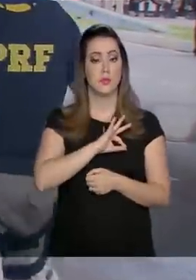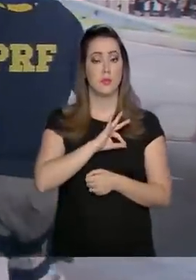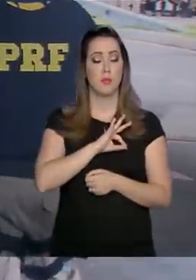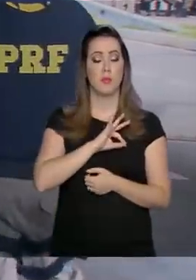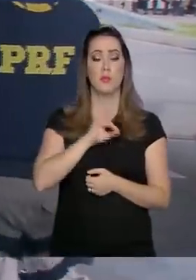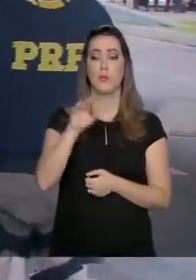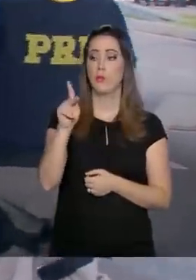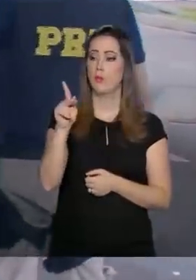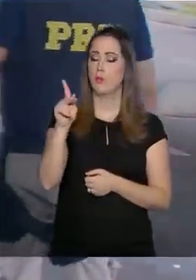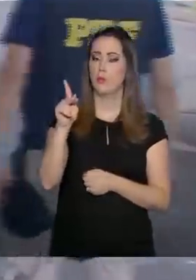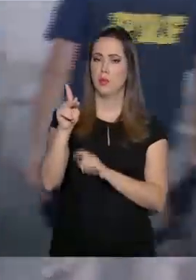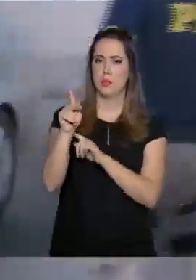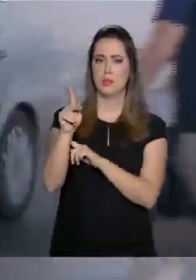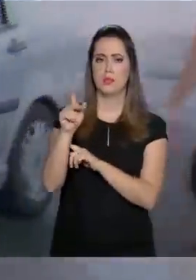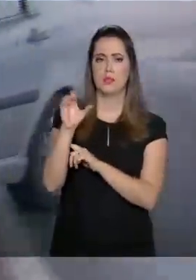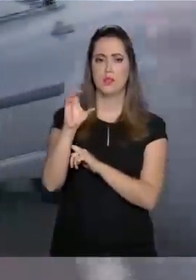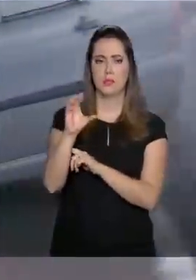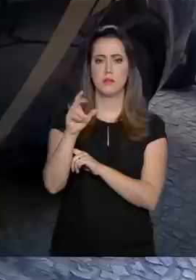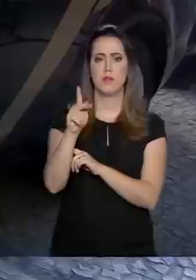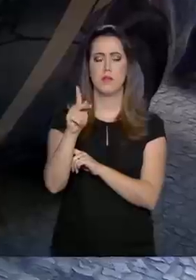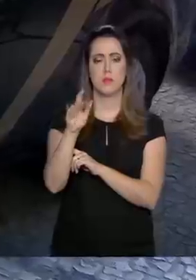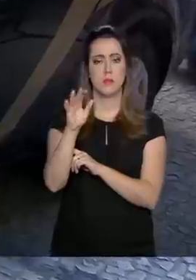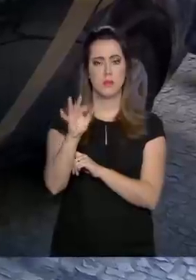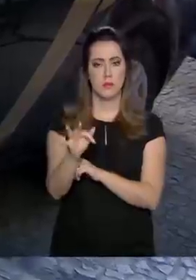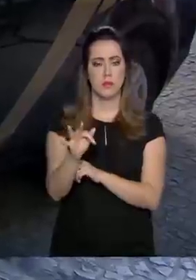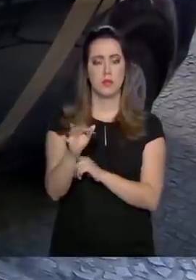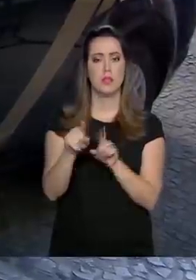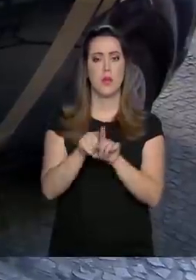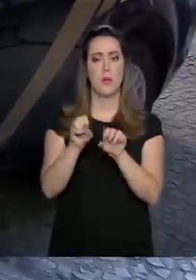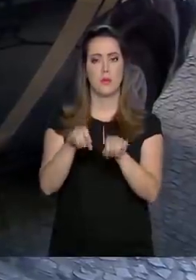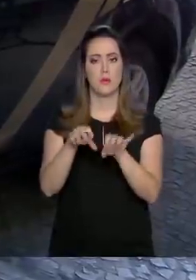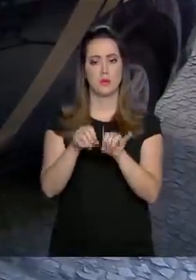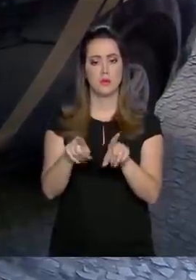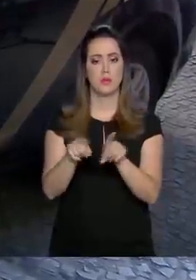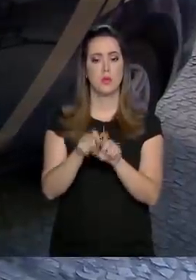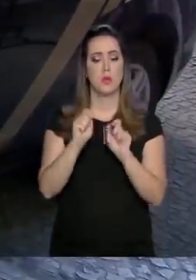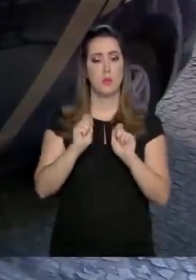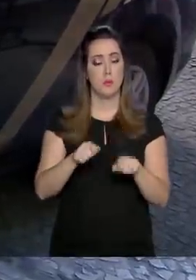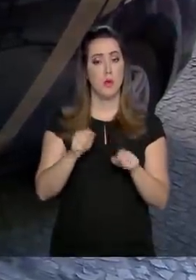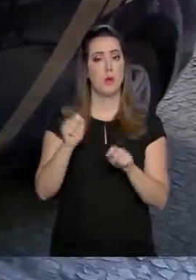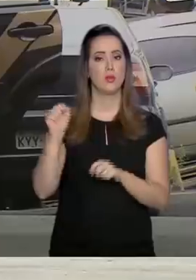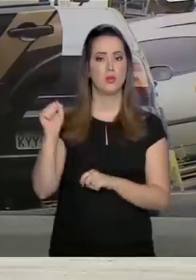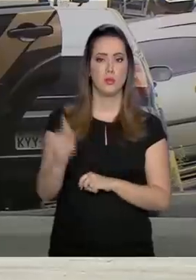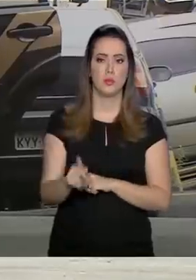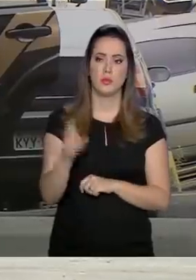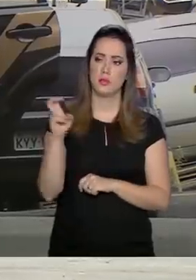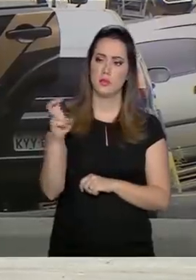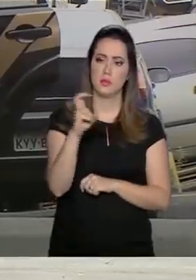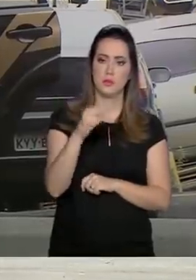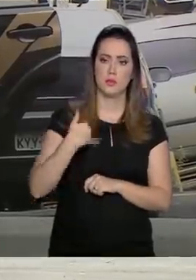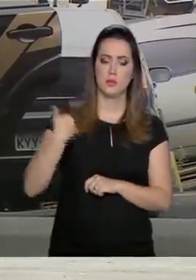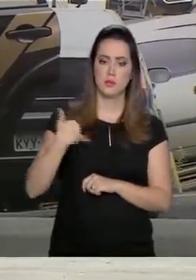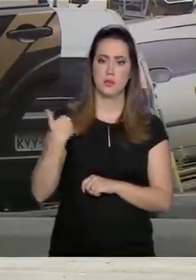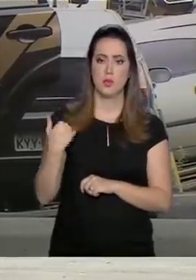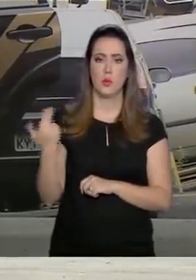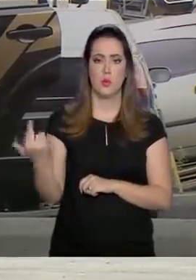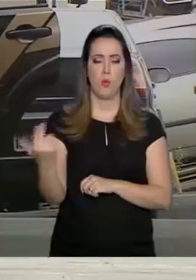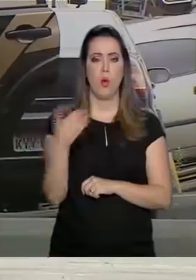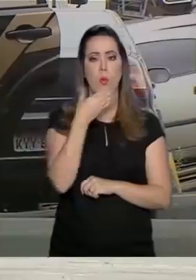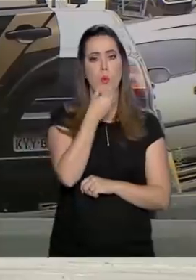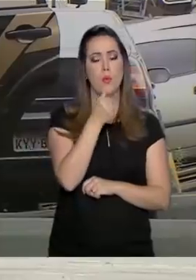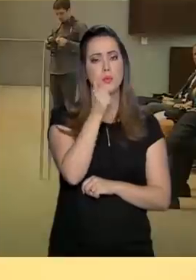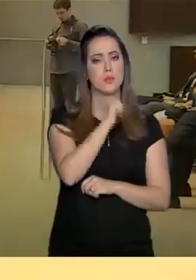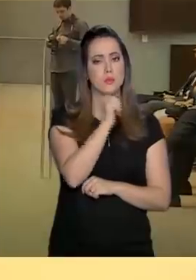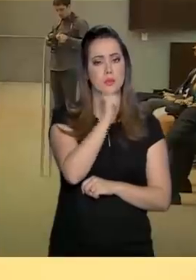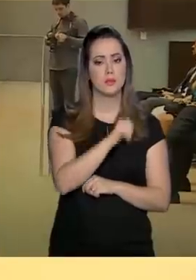federais, agentes penitenciários e sócio-educativos poderão se aposentar aos 55 anos. A idade valerá tanto para homens